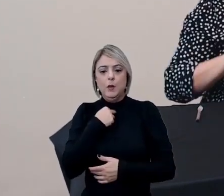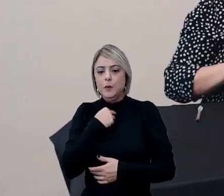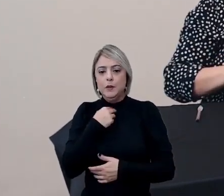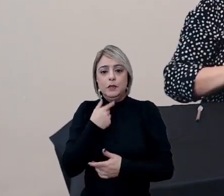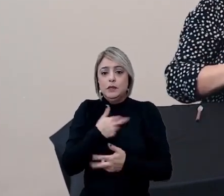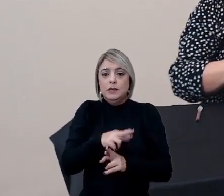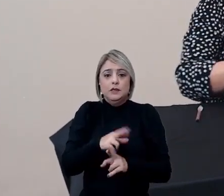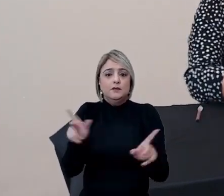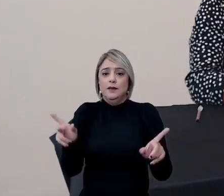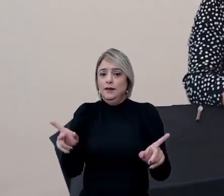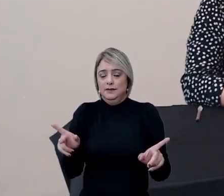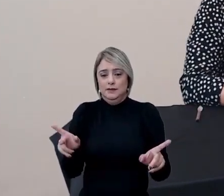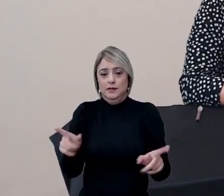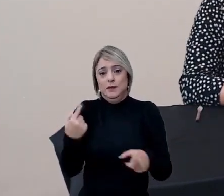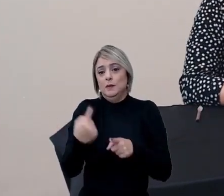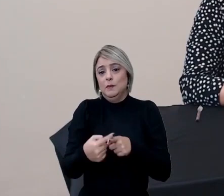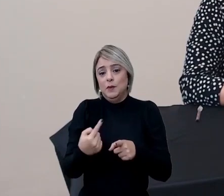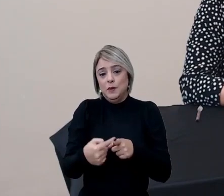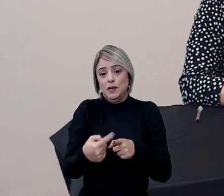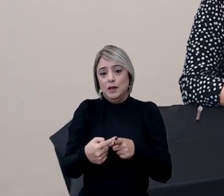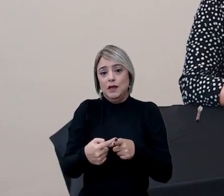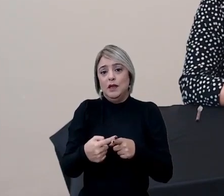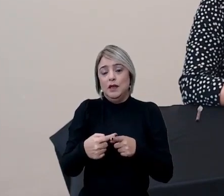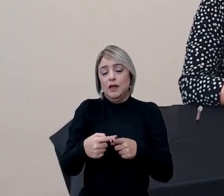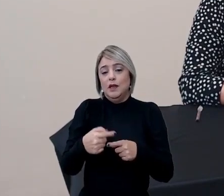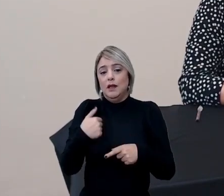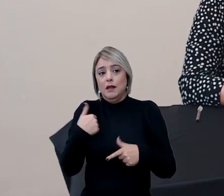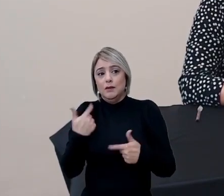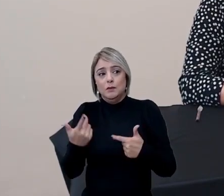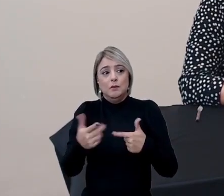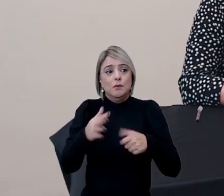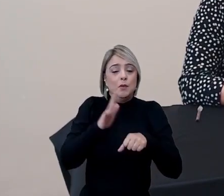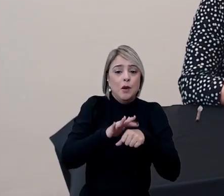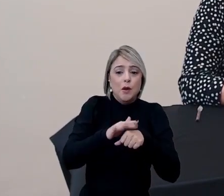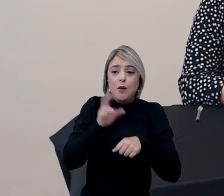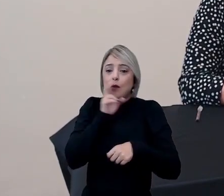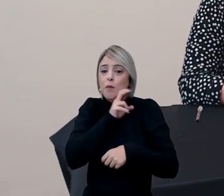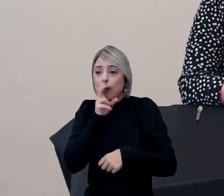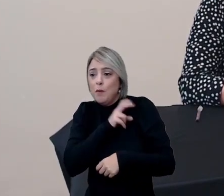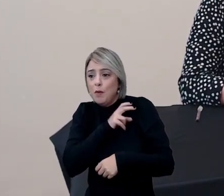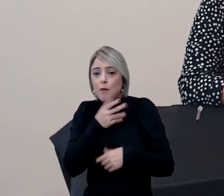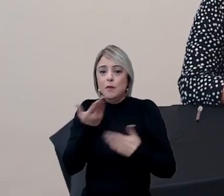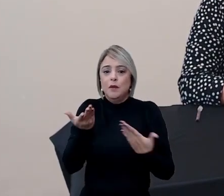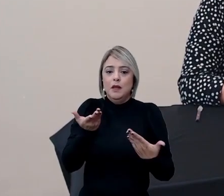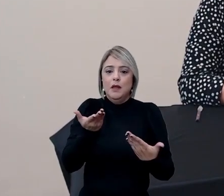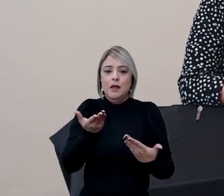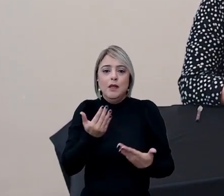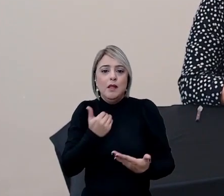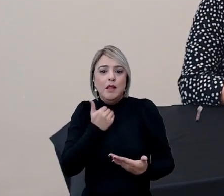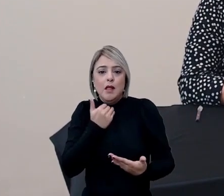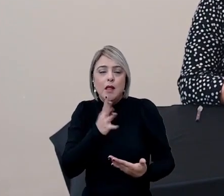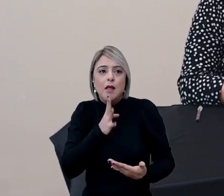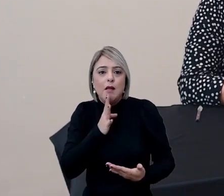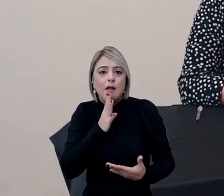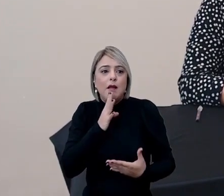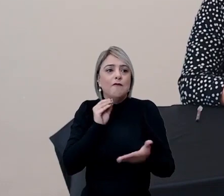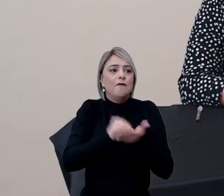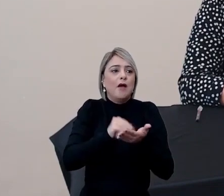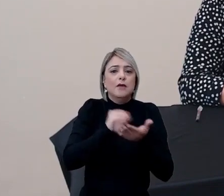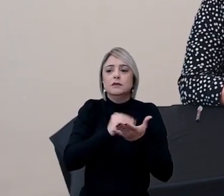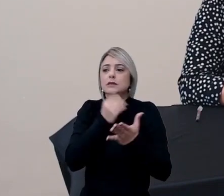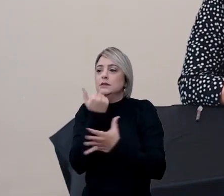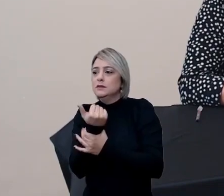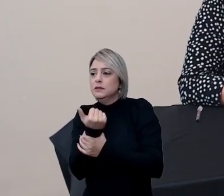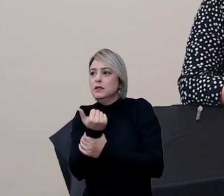ser de outra maneira, porque, acima de tudo, numa situação de emergência e de desconhecimento e de insegurança,